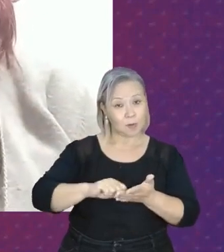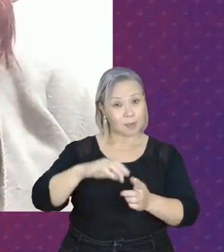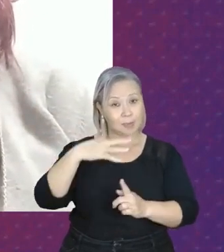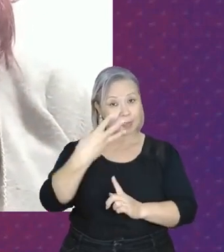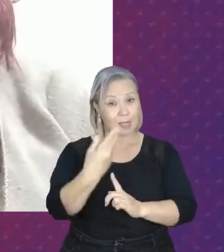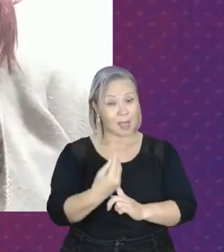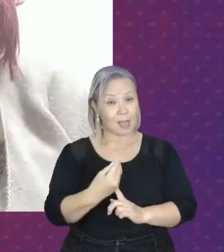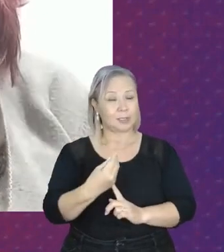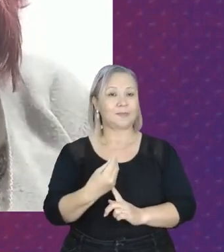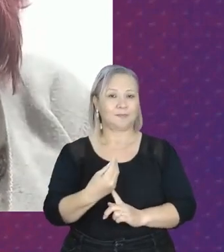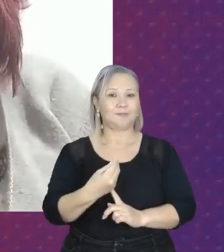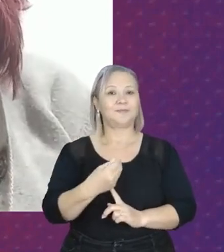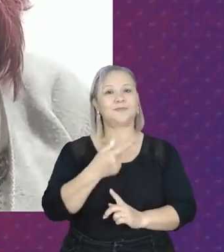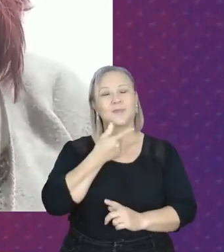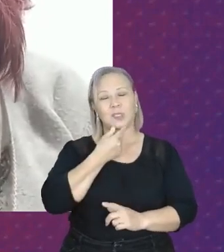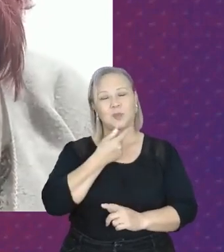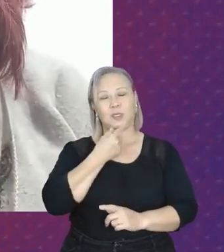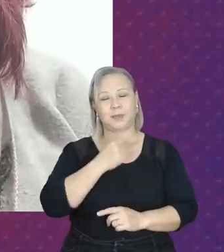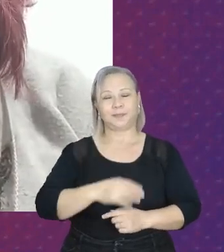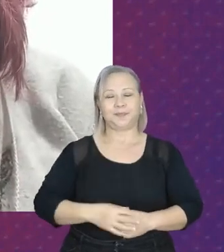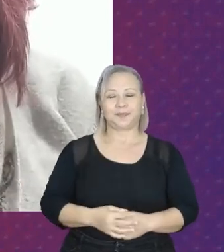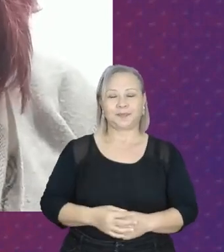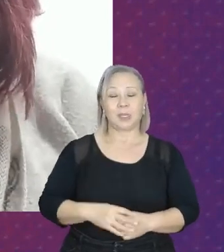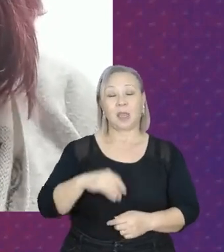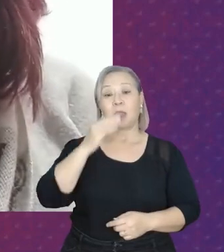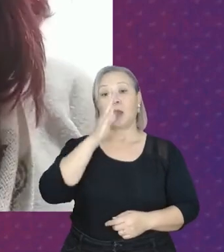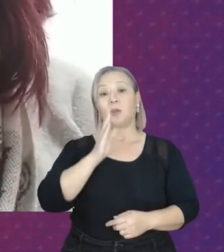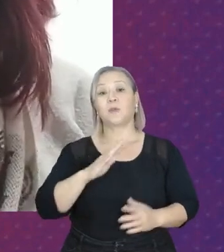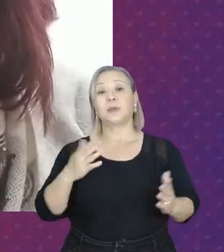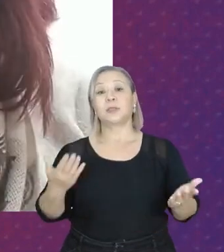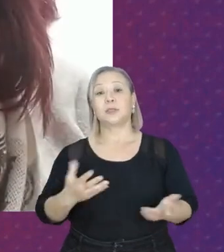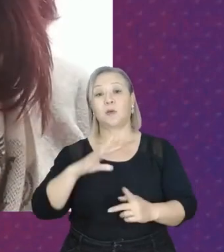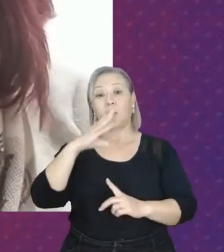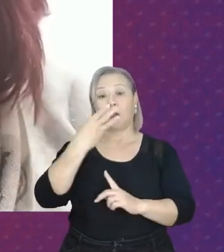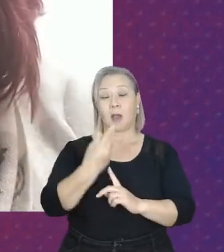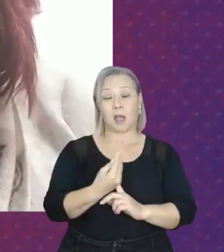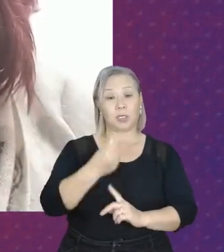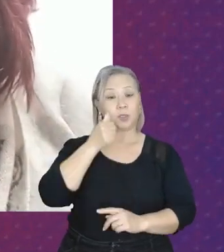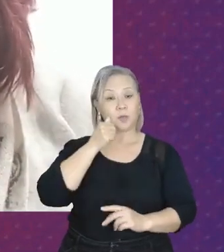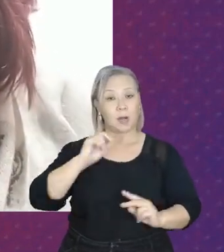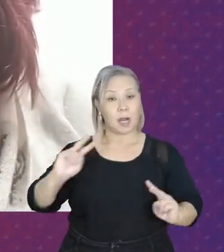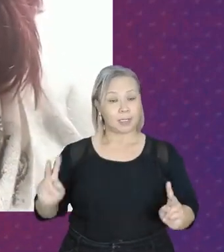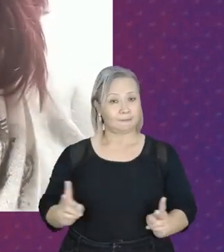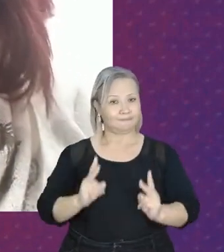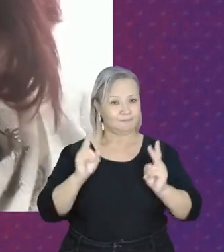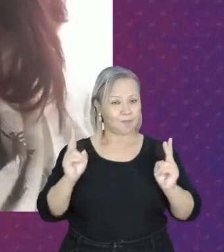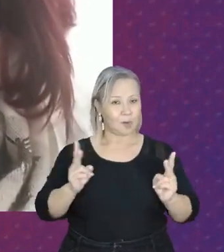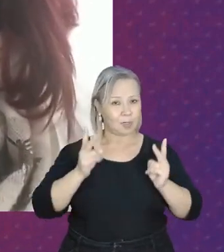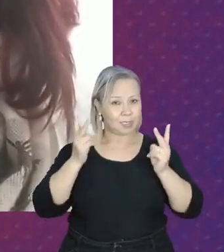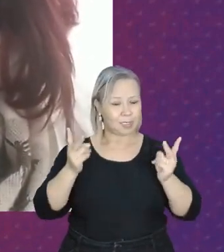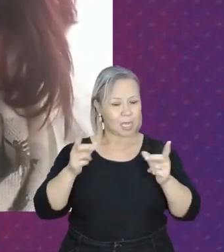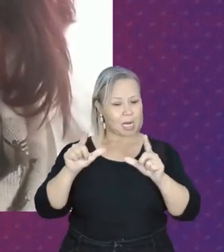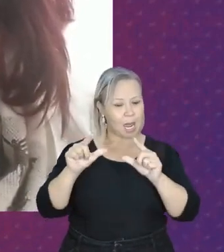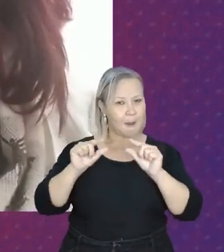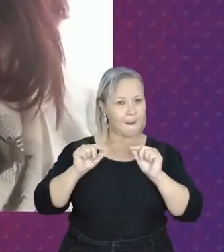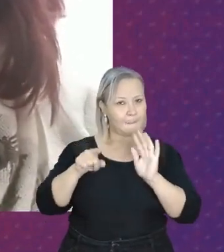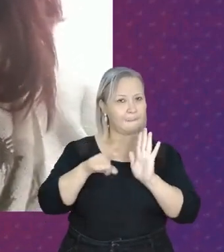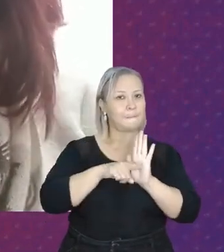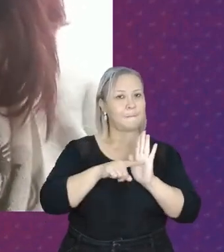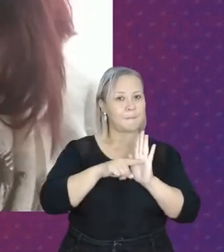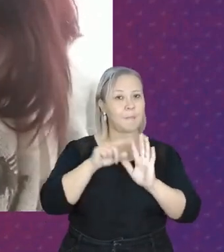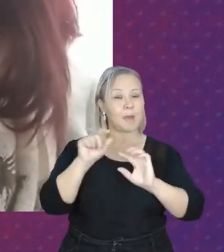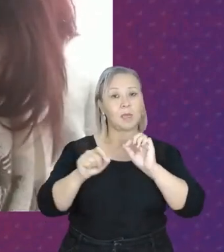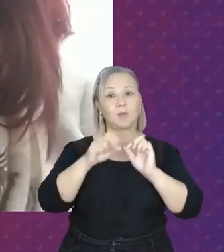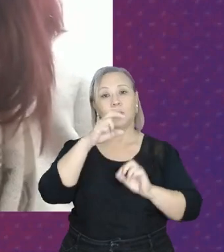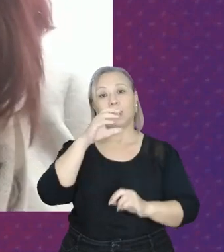a arte de mulheres valorizada é menos do que